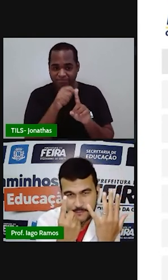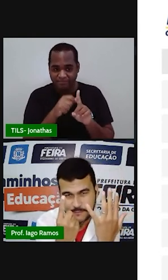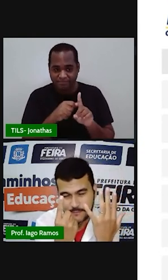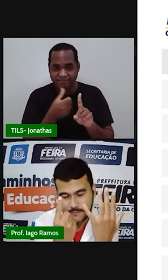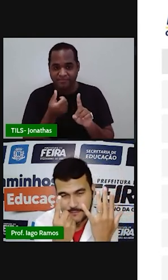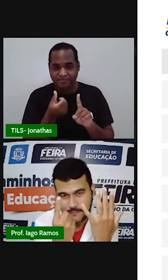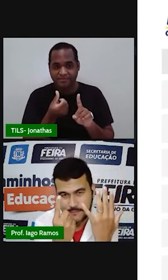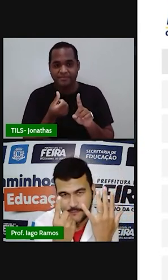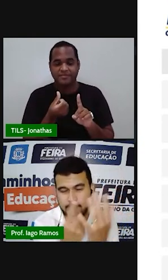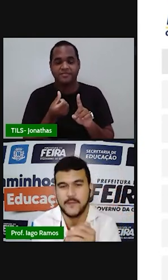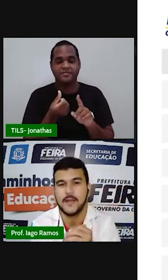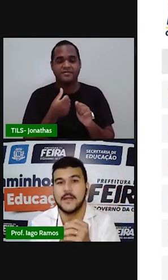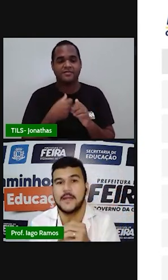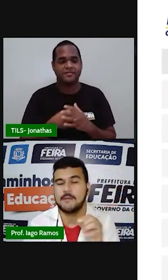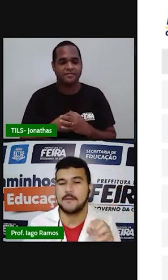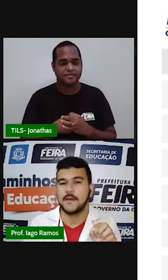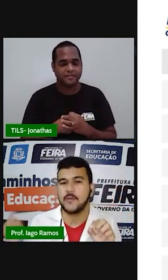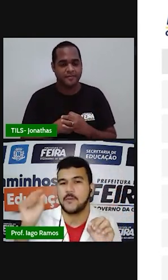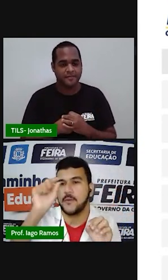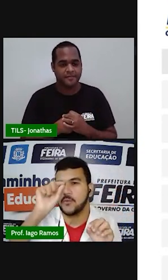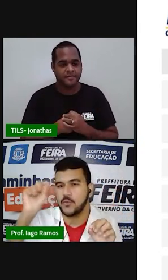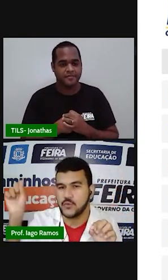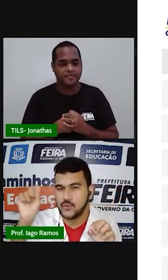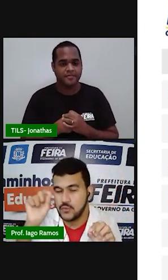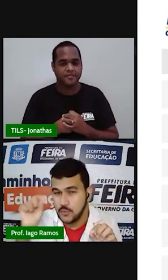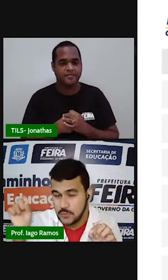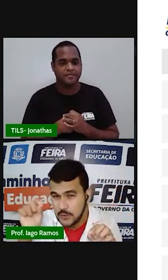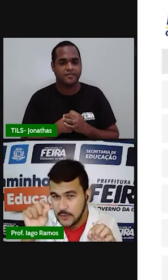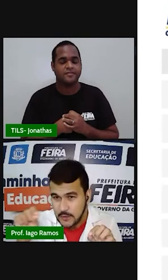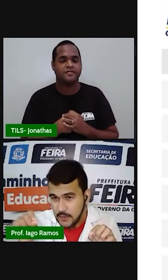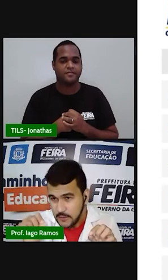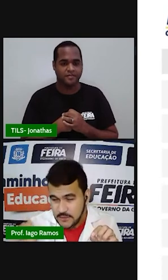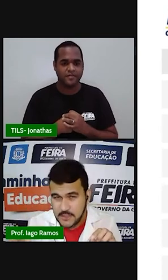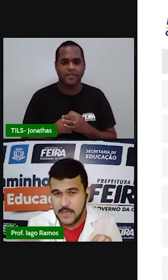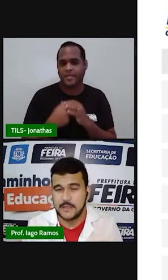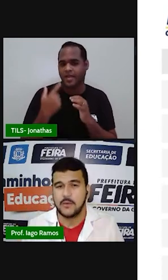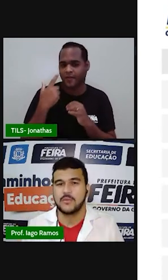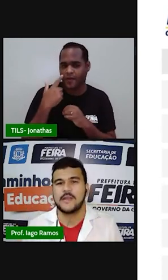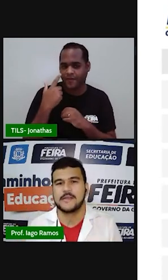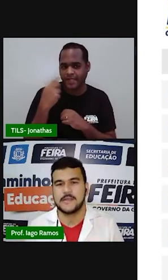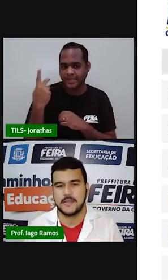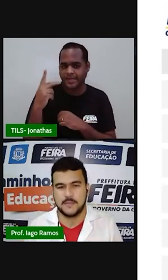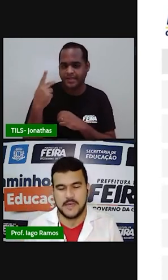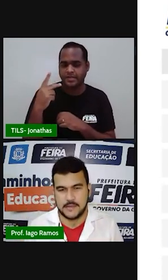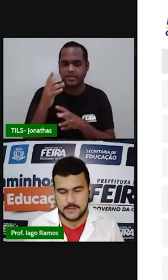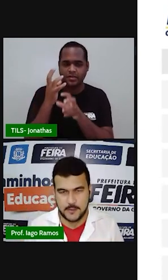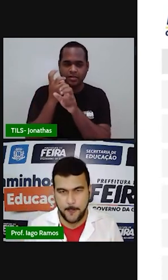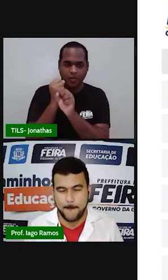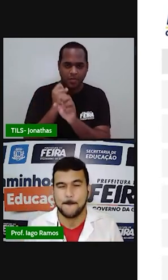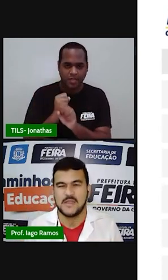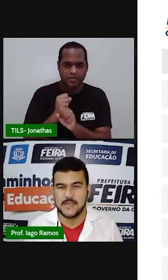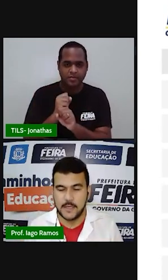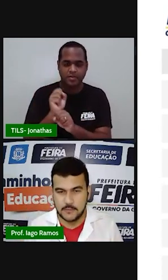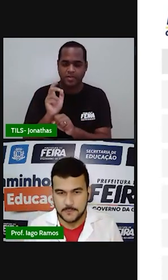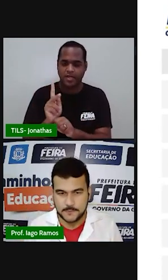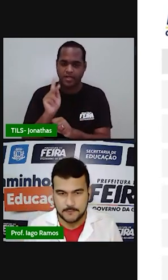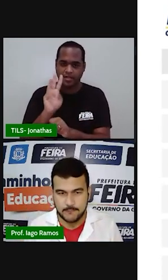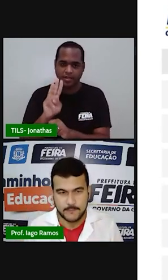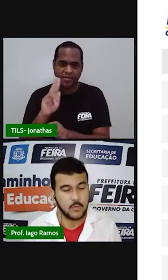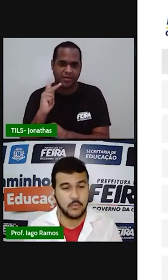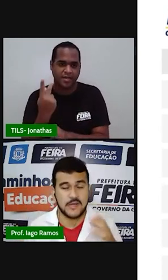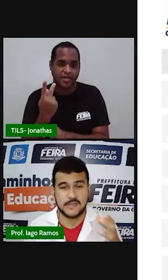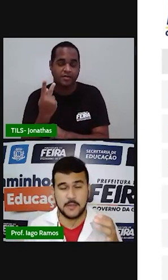Tá? E vai ver qual foi o consumo de cada um desses seis meses. Certo?